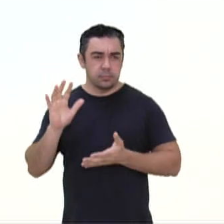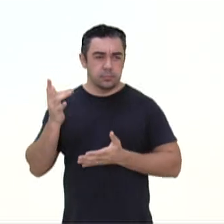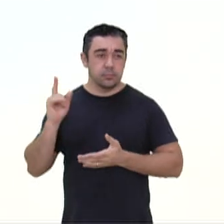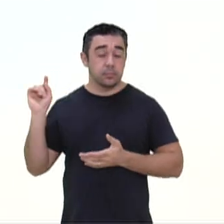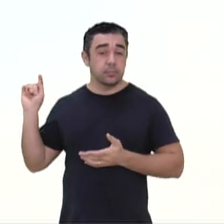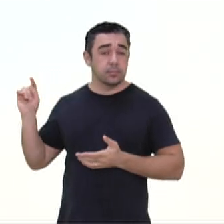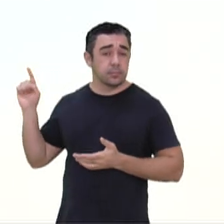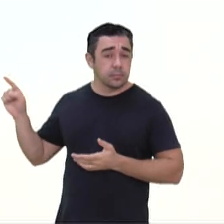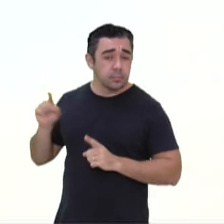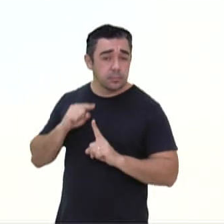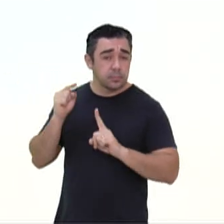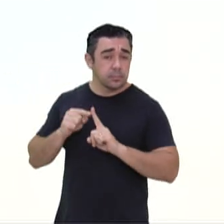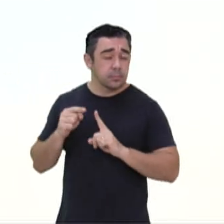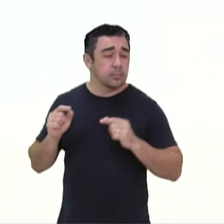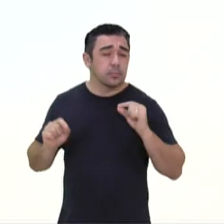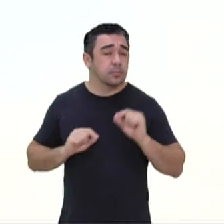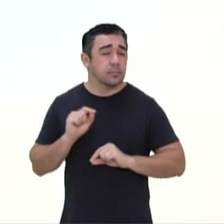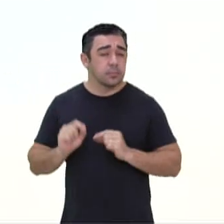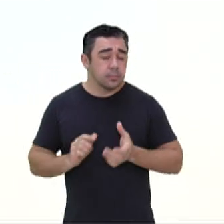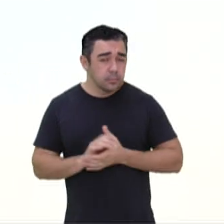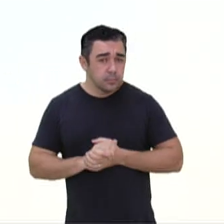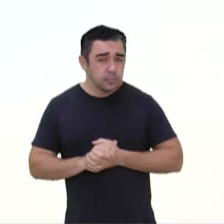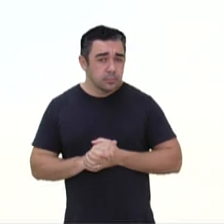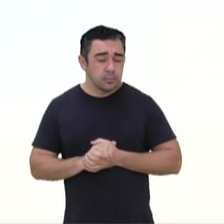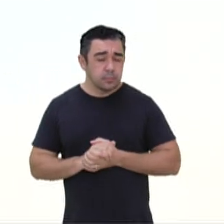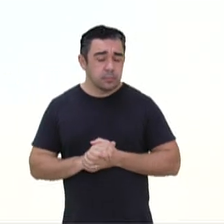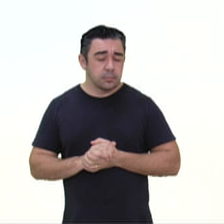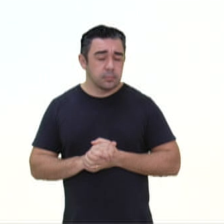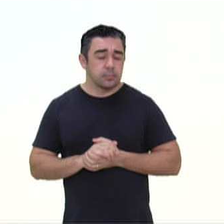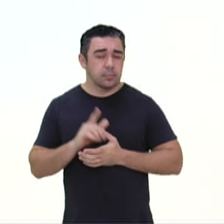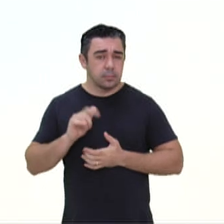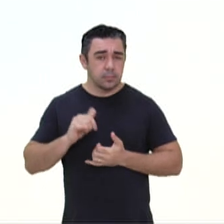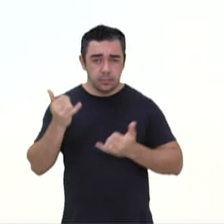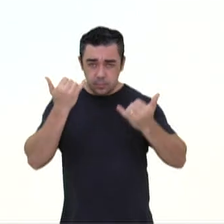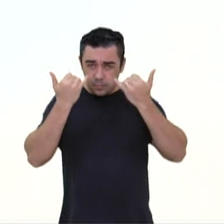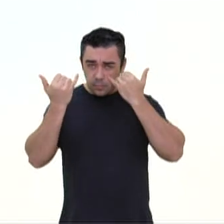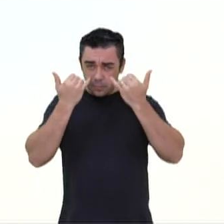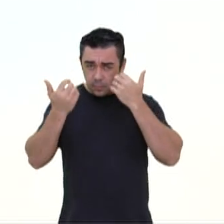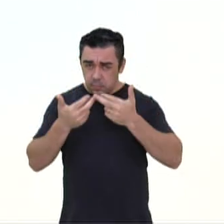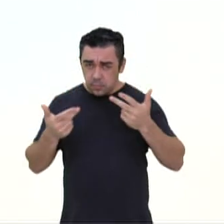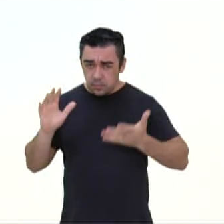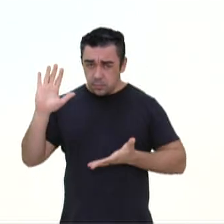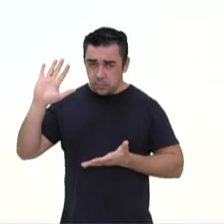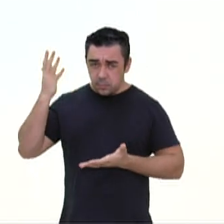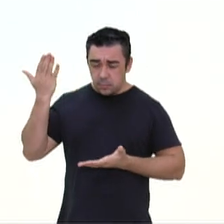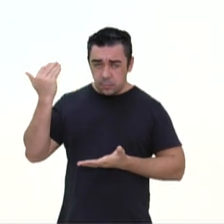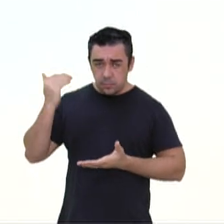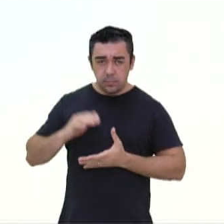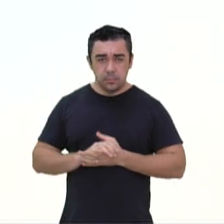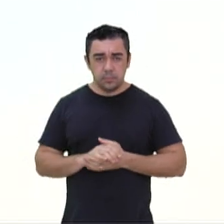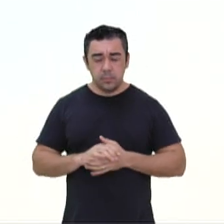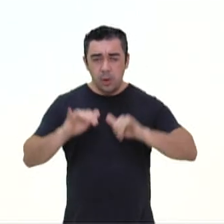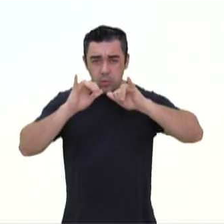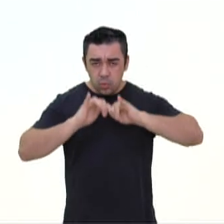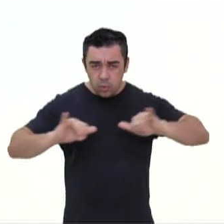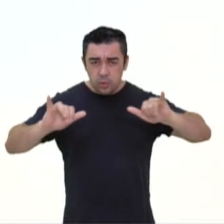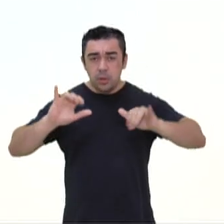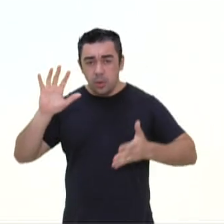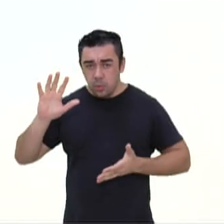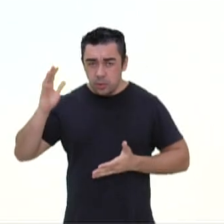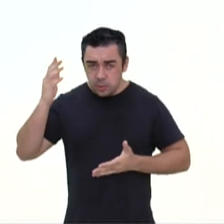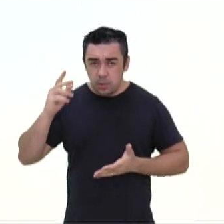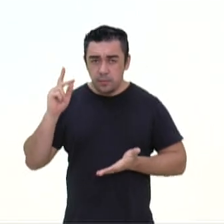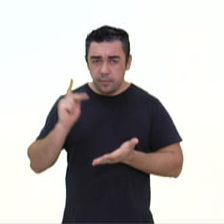finalidade é... Qual é a finalidade desse texto? Informar algo ocorrido no passado? Noticiar um fato